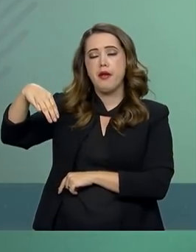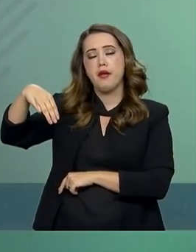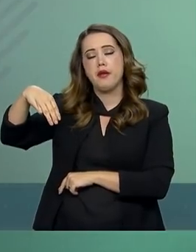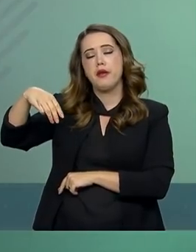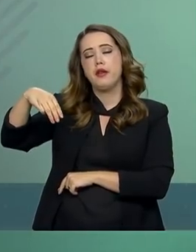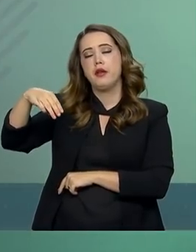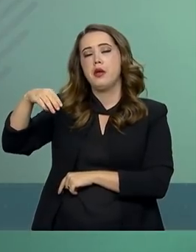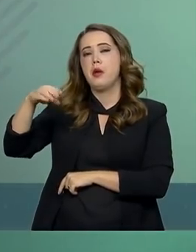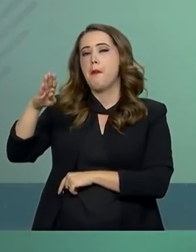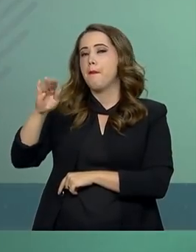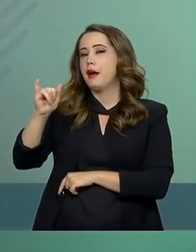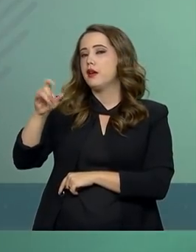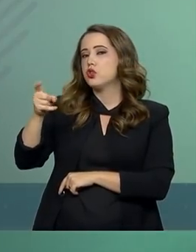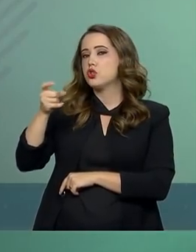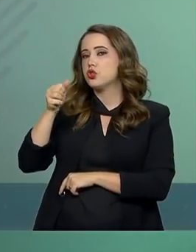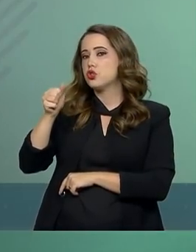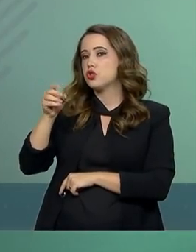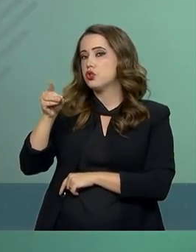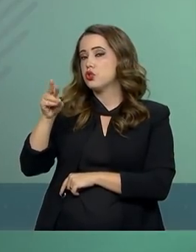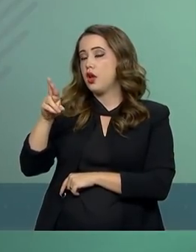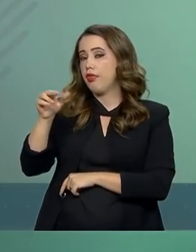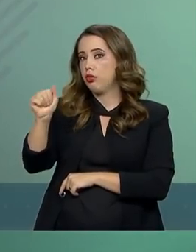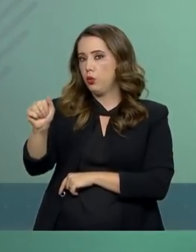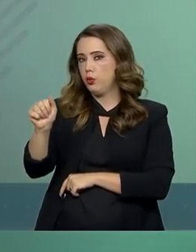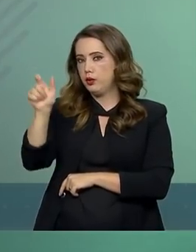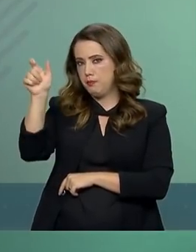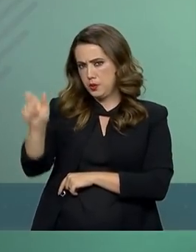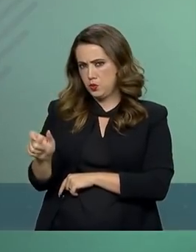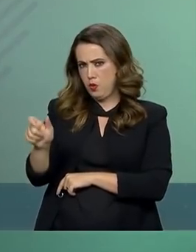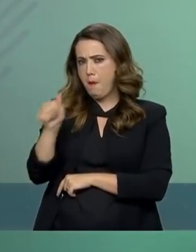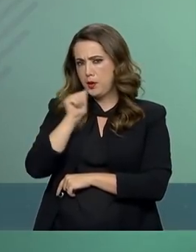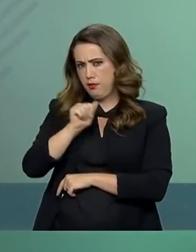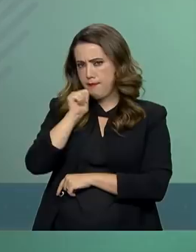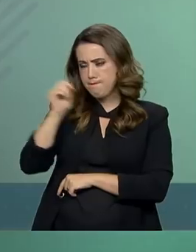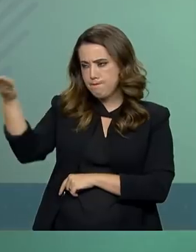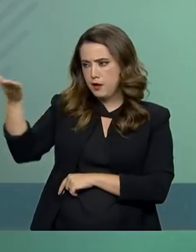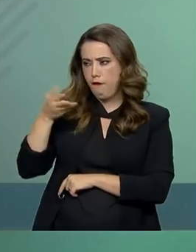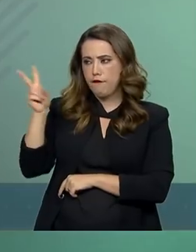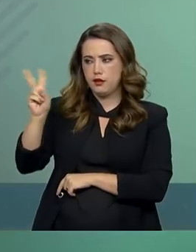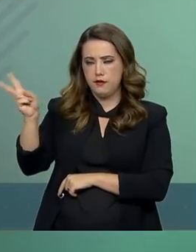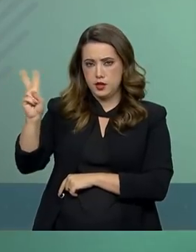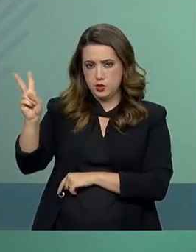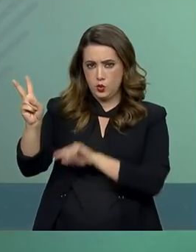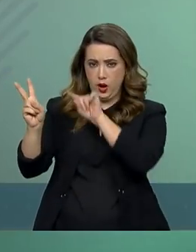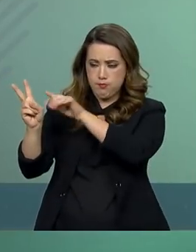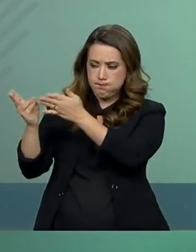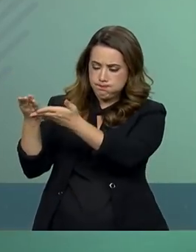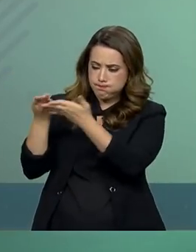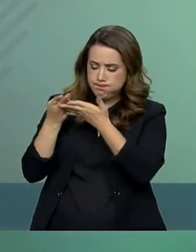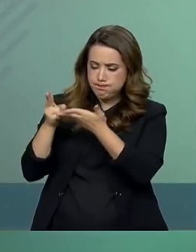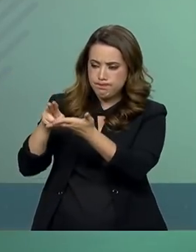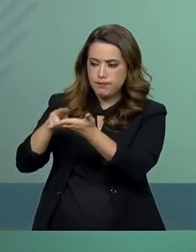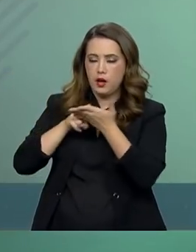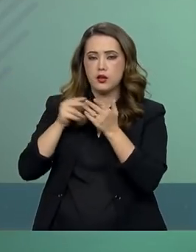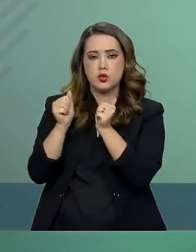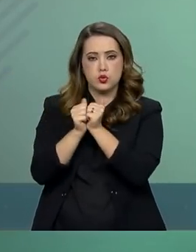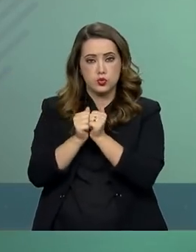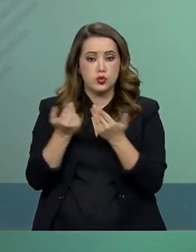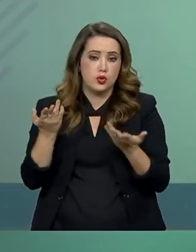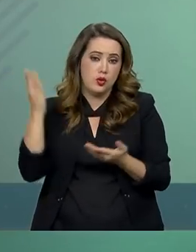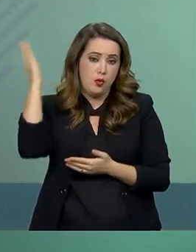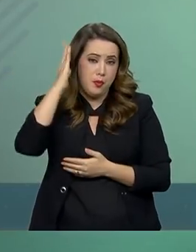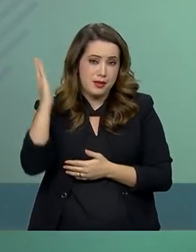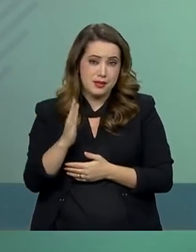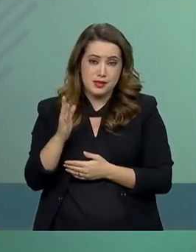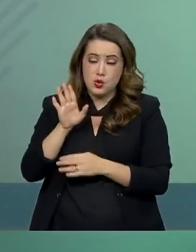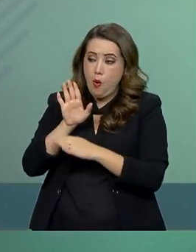Belandria. O apoio do Brasil aos defensores da liberdade, e da democracia